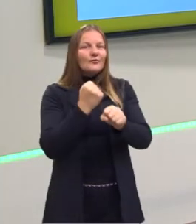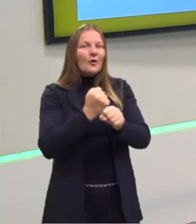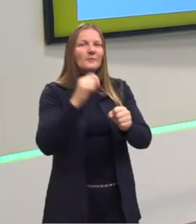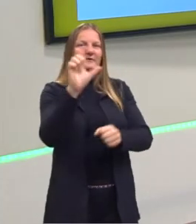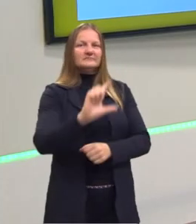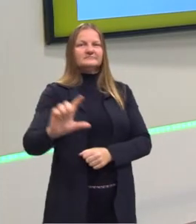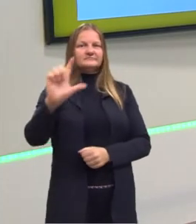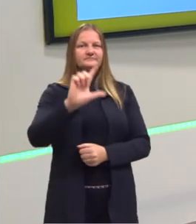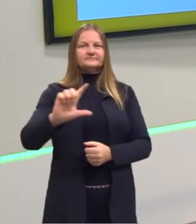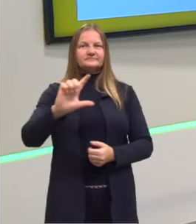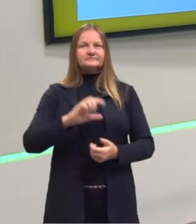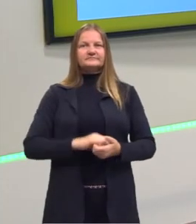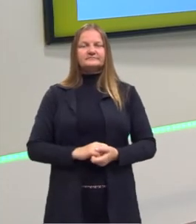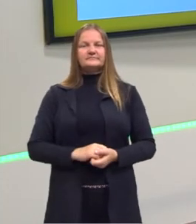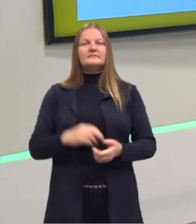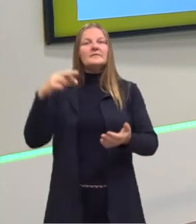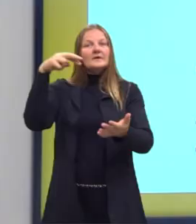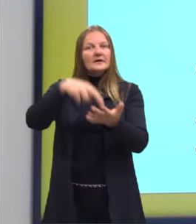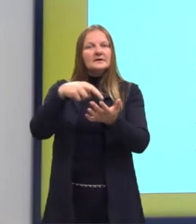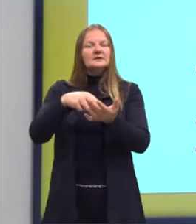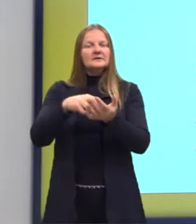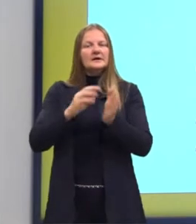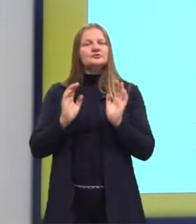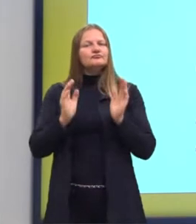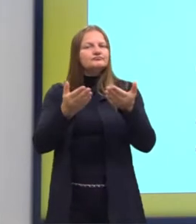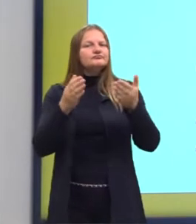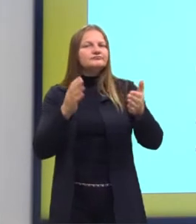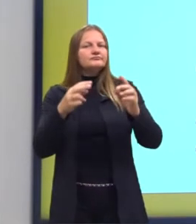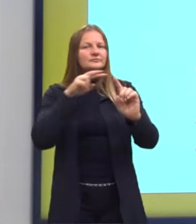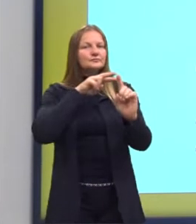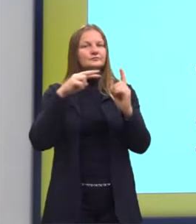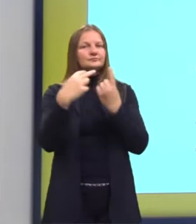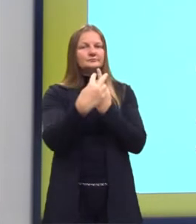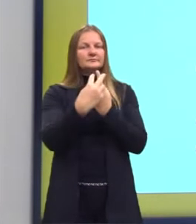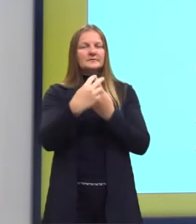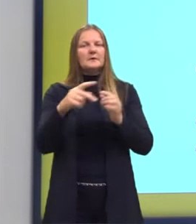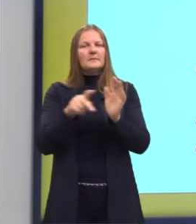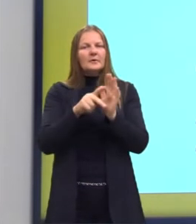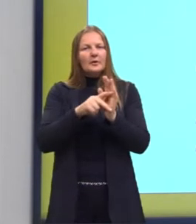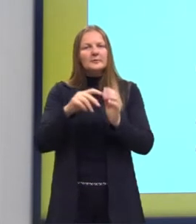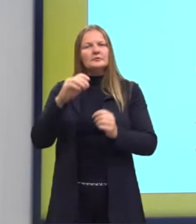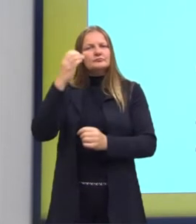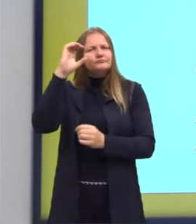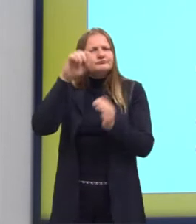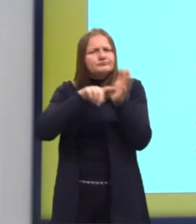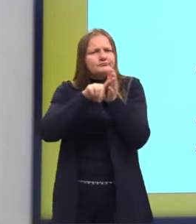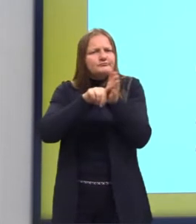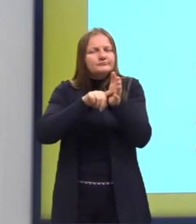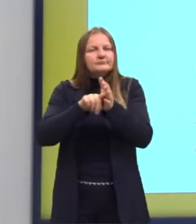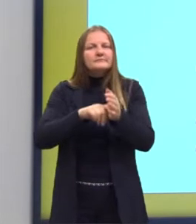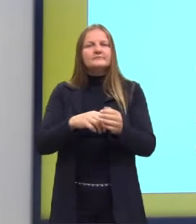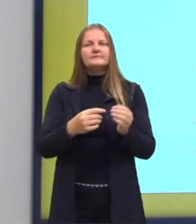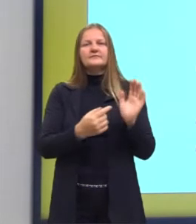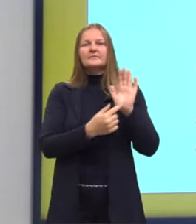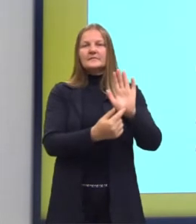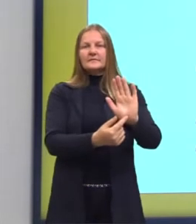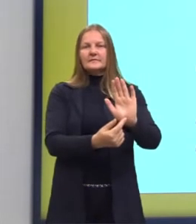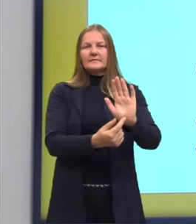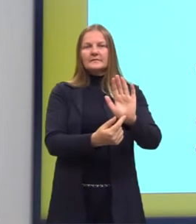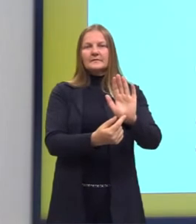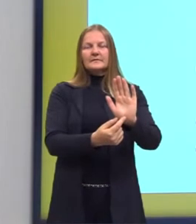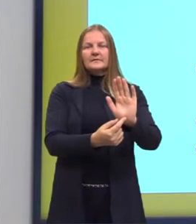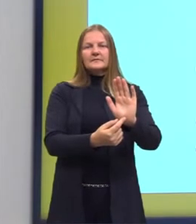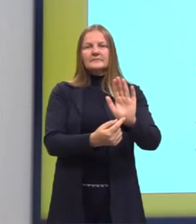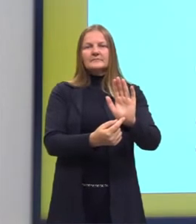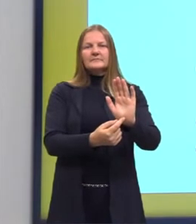literatura. A realidade é abordada a partir do pensamento científico. Olha como a gente traz bastante